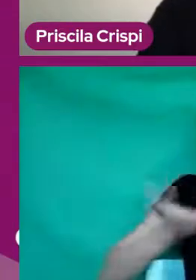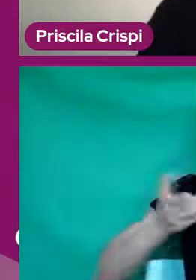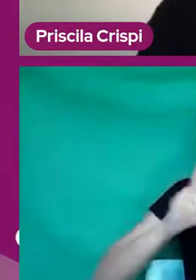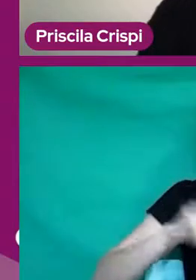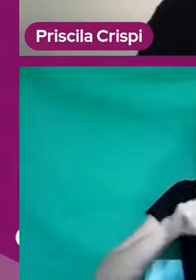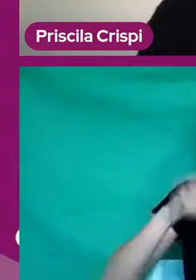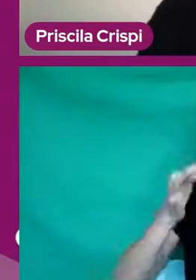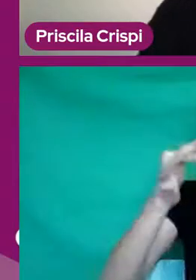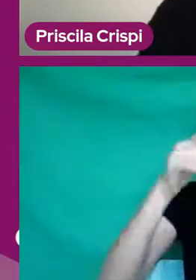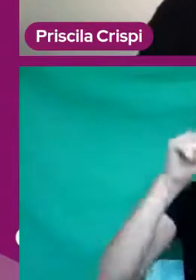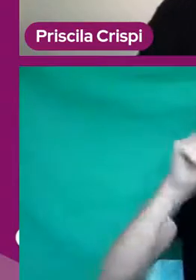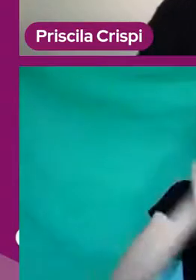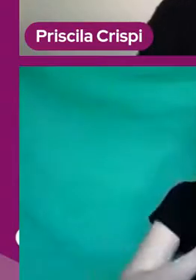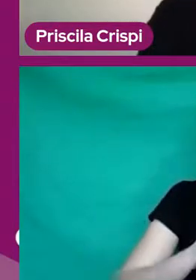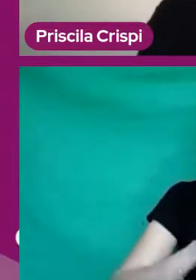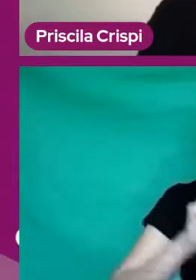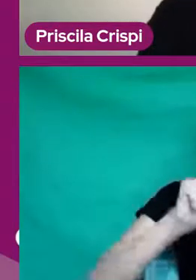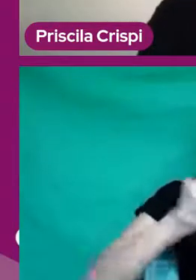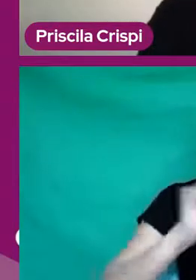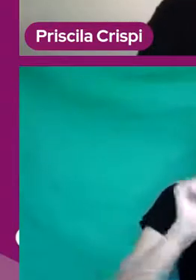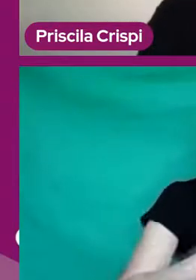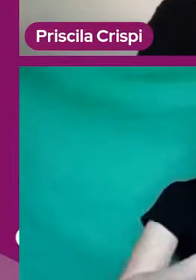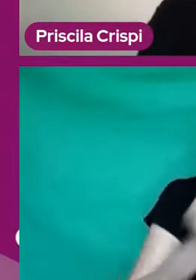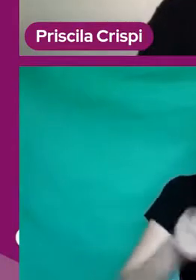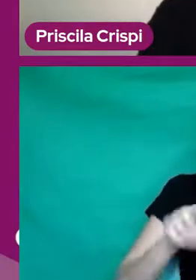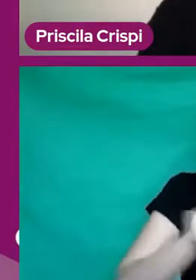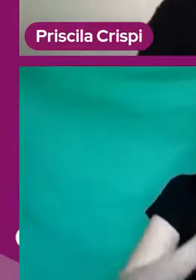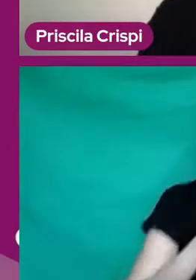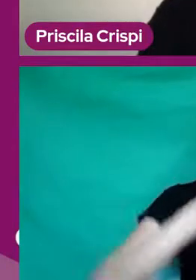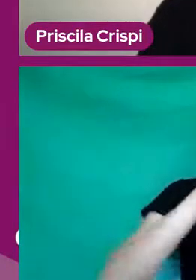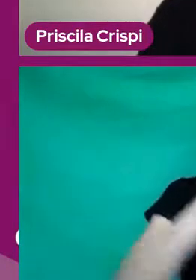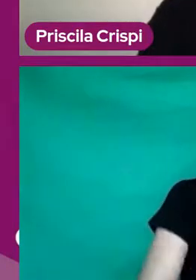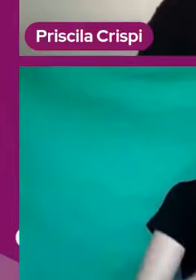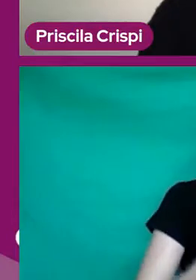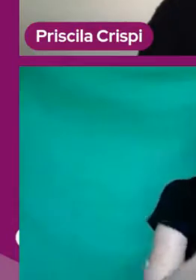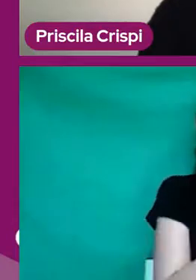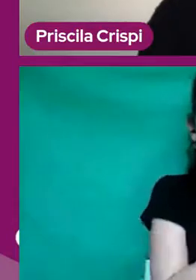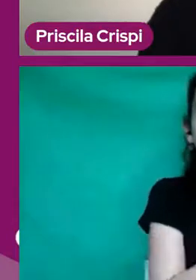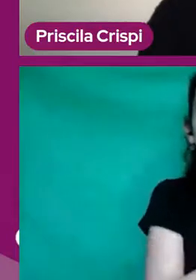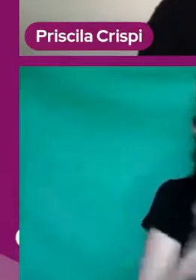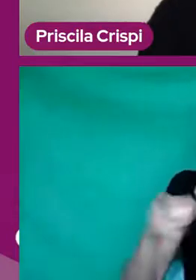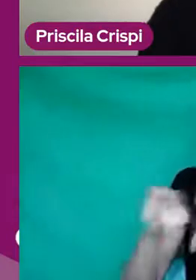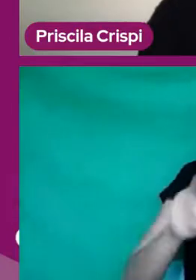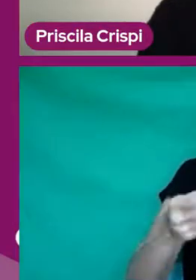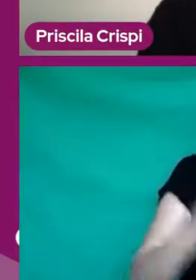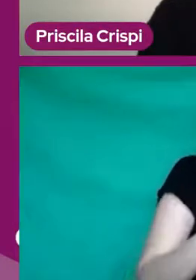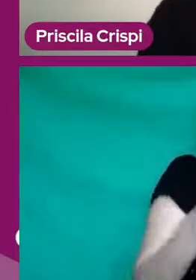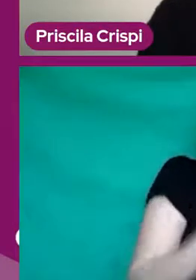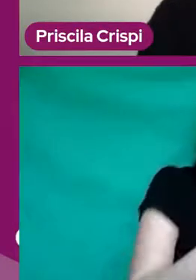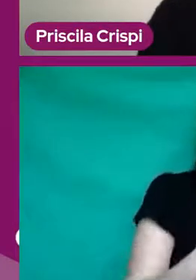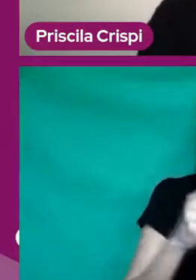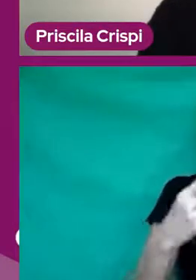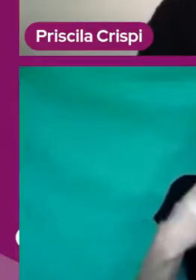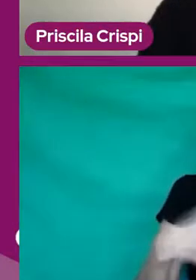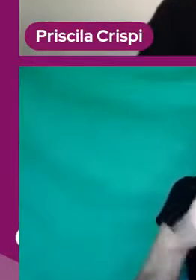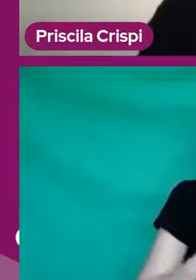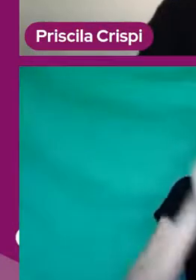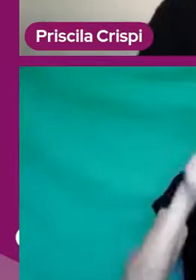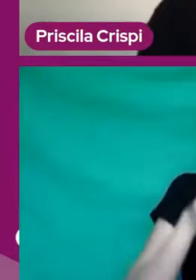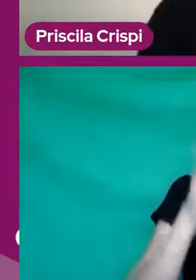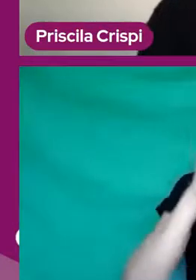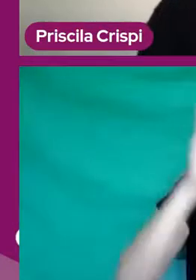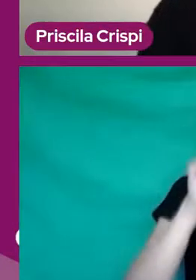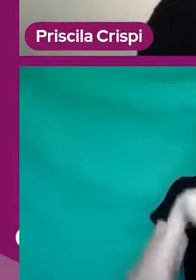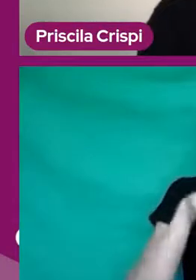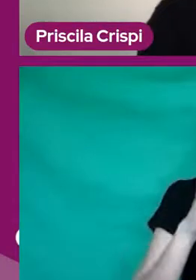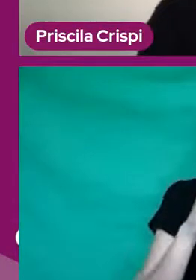trabalhando com escolas, trabalhando com estudantes, trabalhando com parceiros, para que esses filmes possam, de